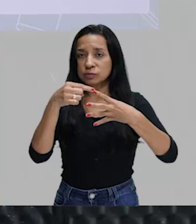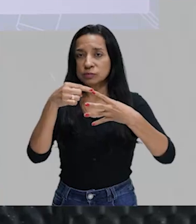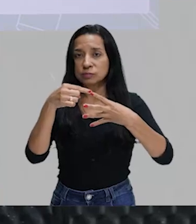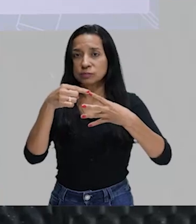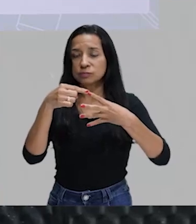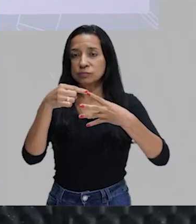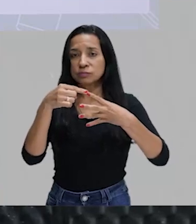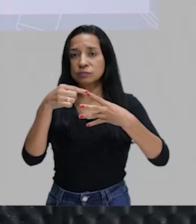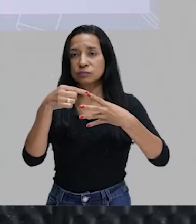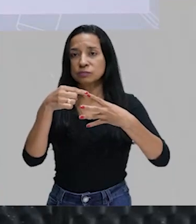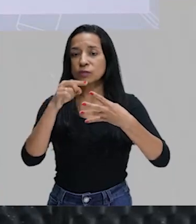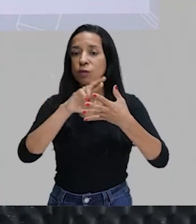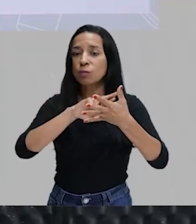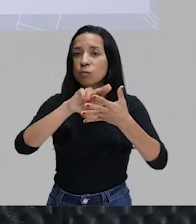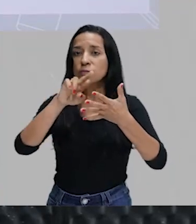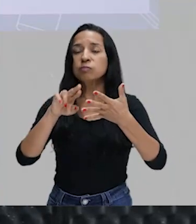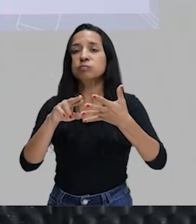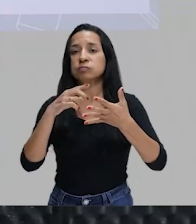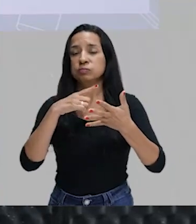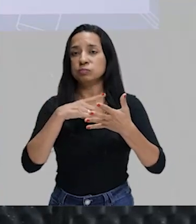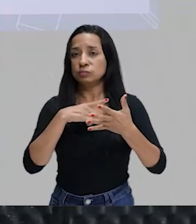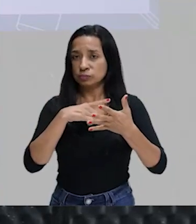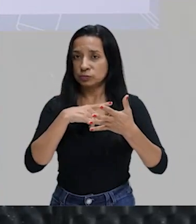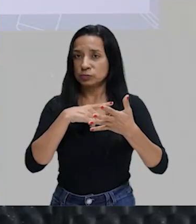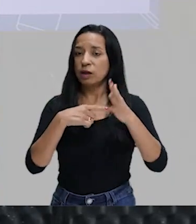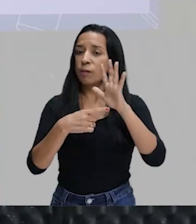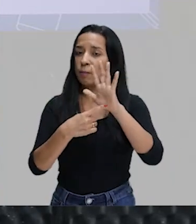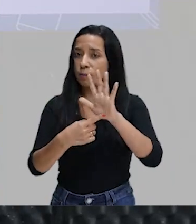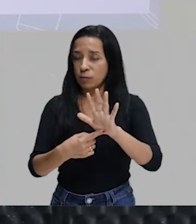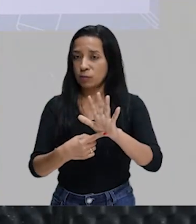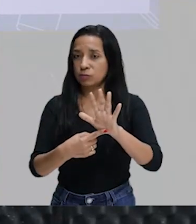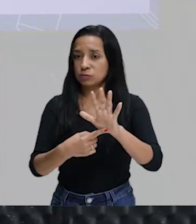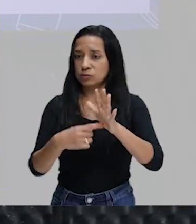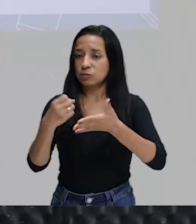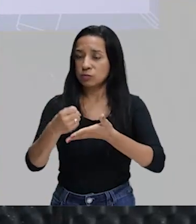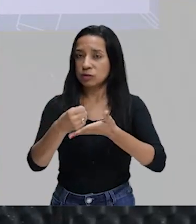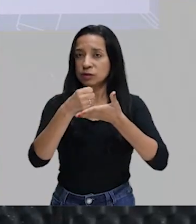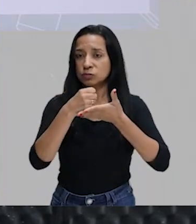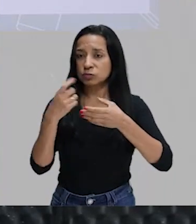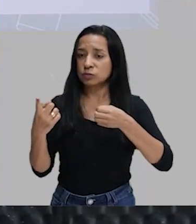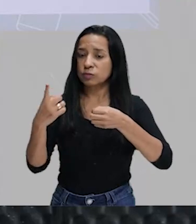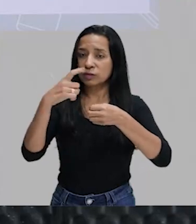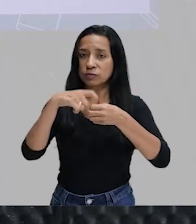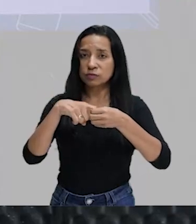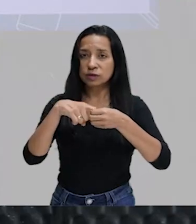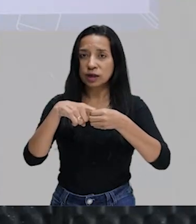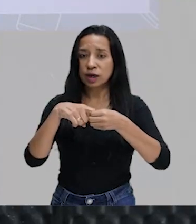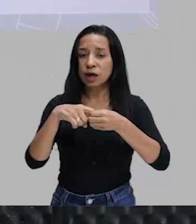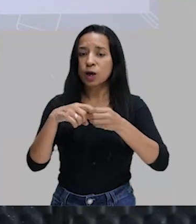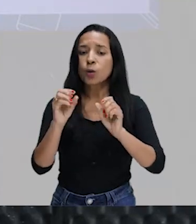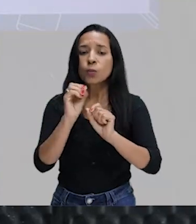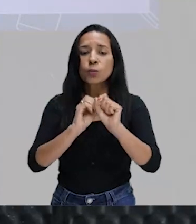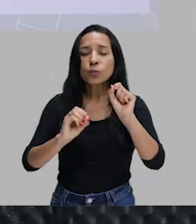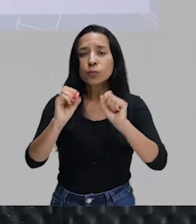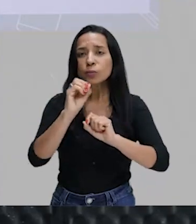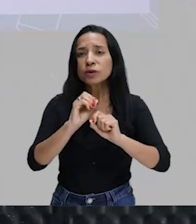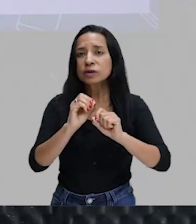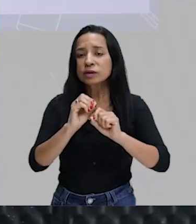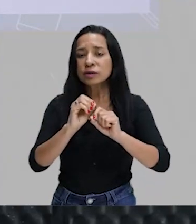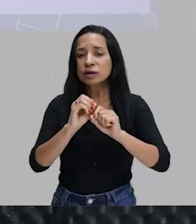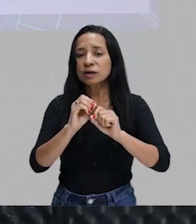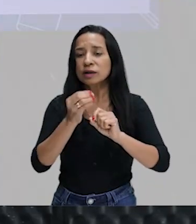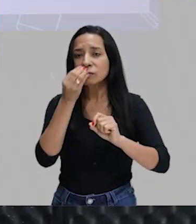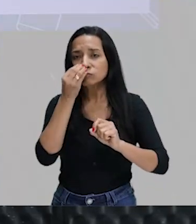recursos, eles trazem, eles contribuem para a recuperação daquilo que era vilipendiado pela